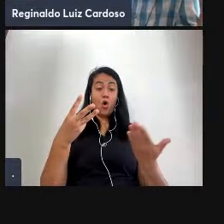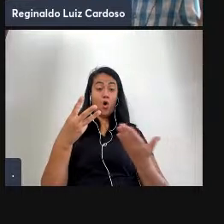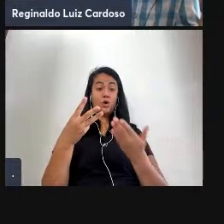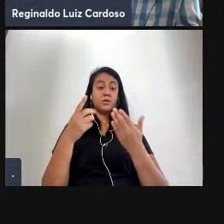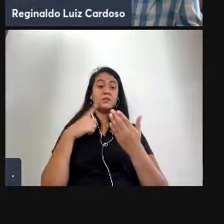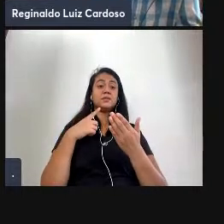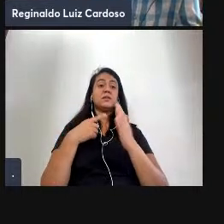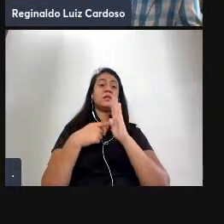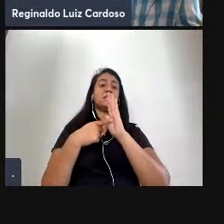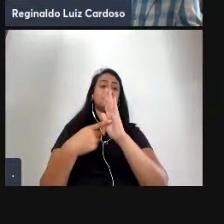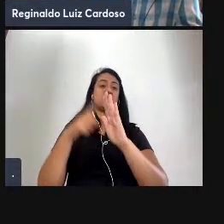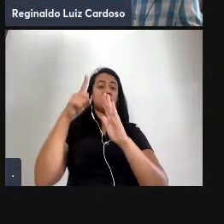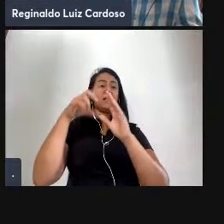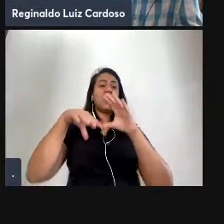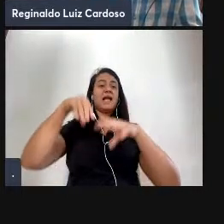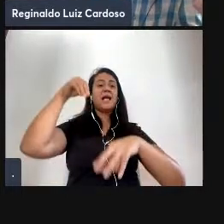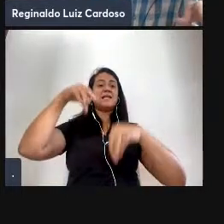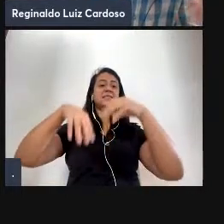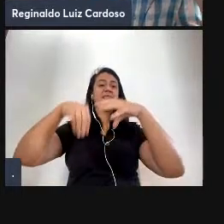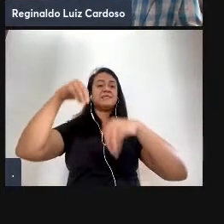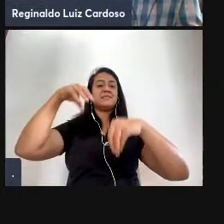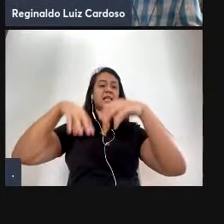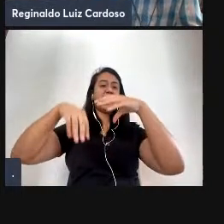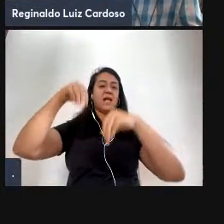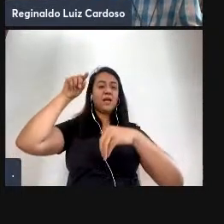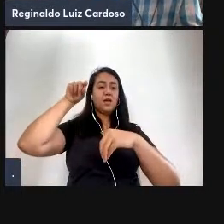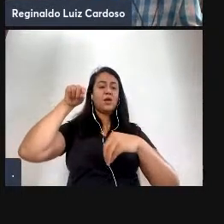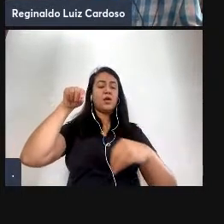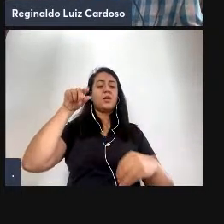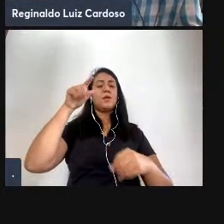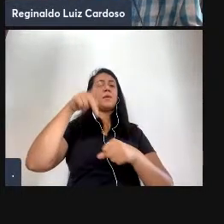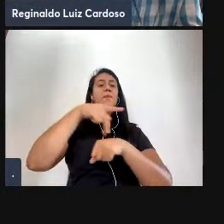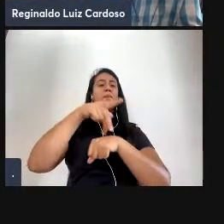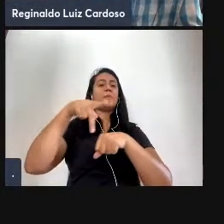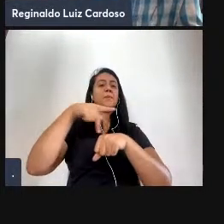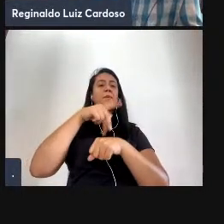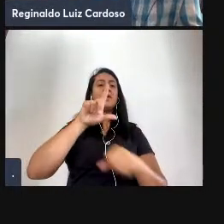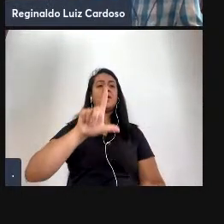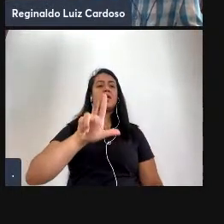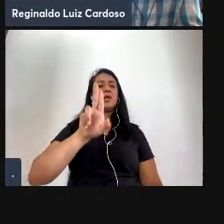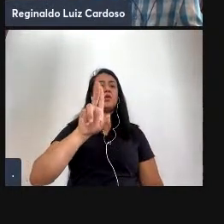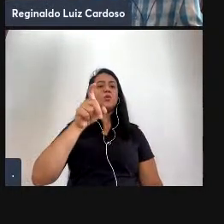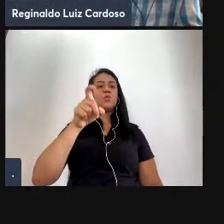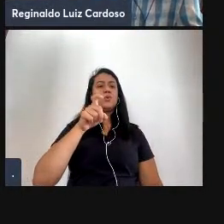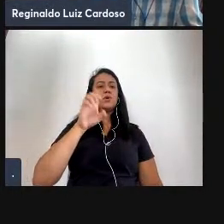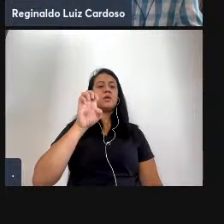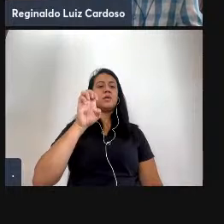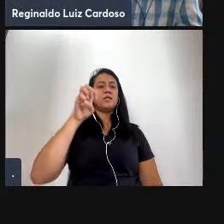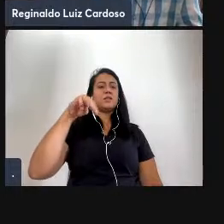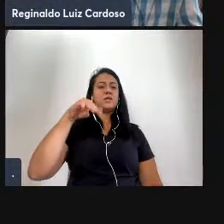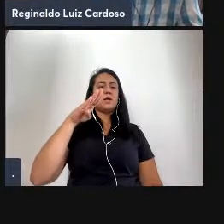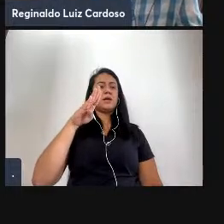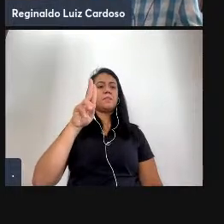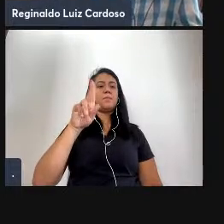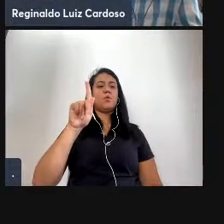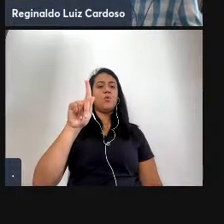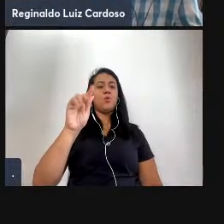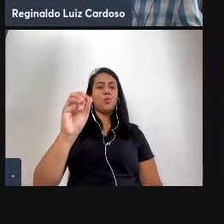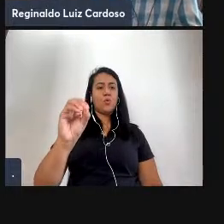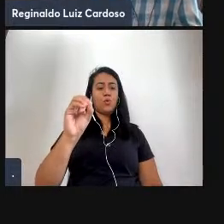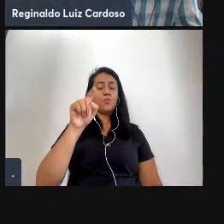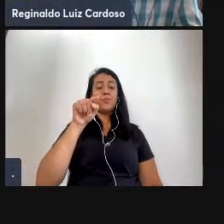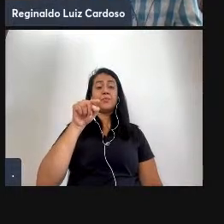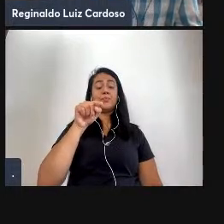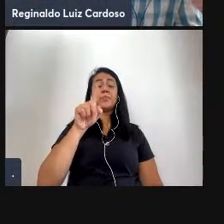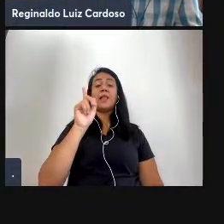castelo de Clervaux em Luxemburgo que é o país natal do Eduardo Steichen ele já no final da